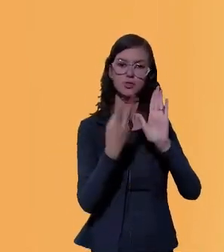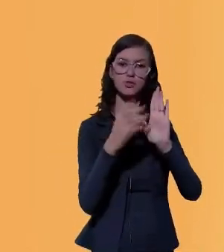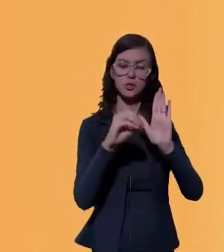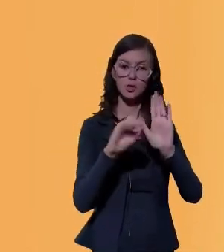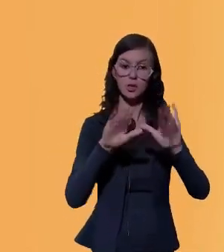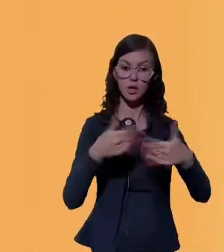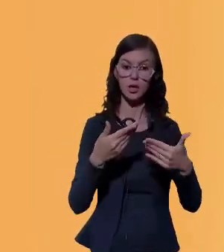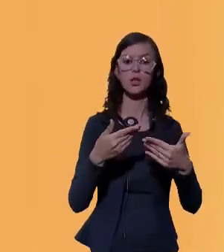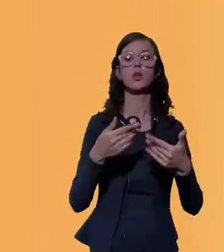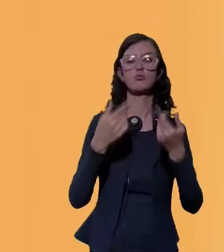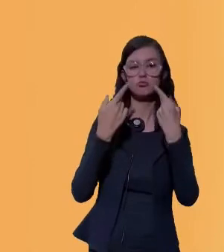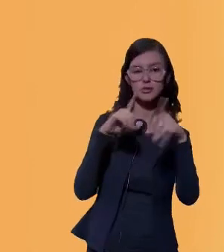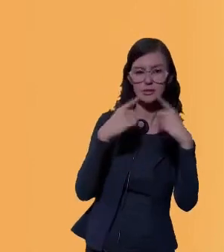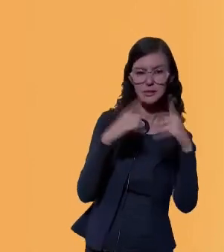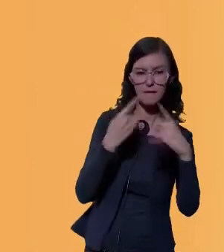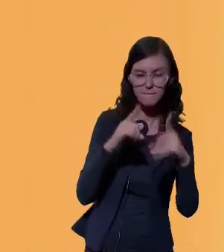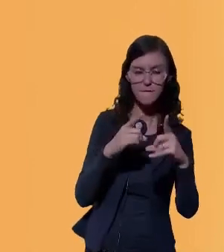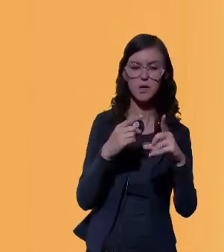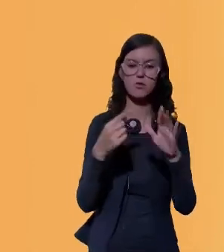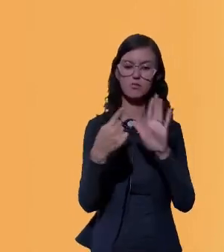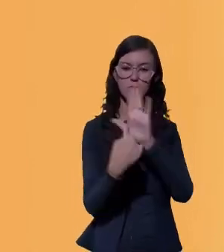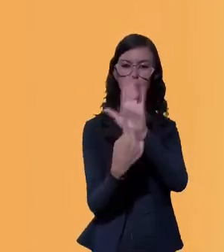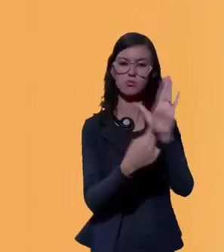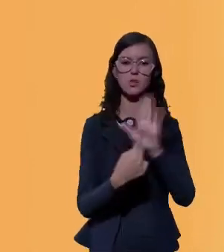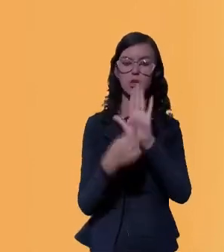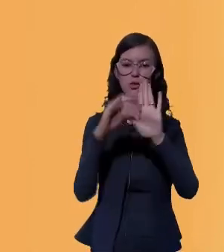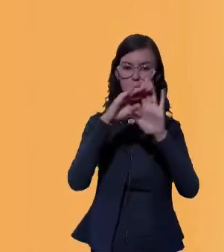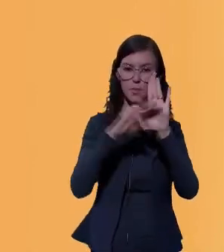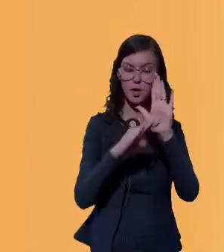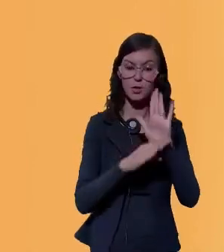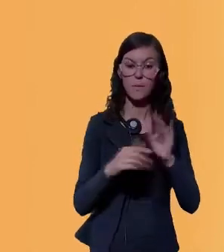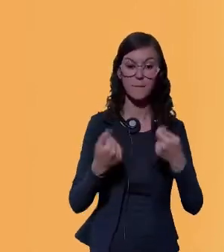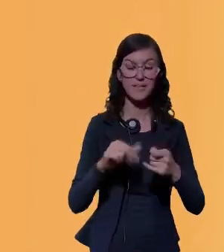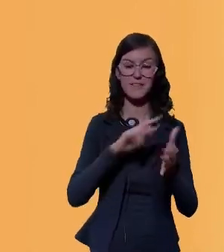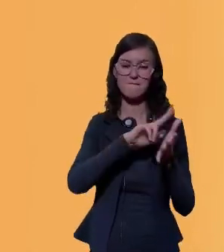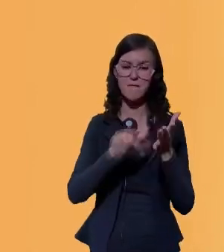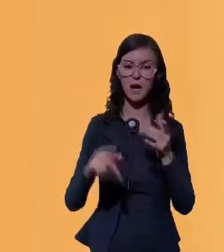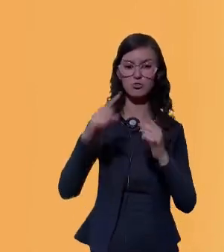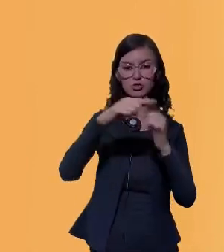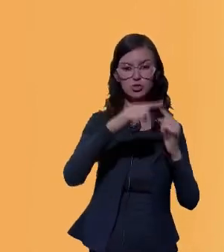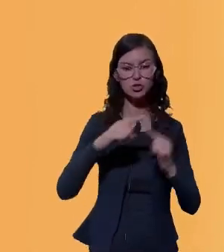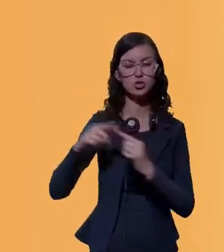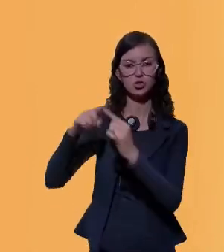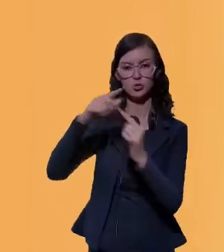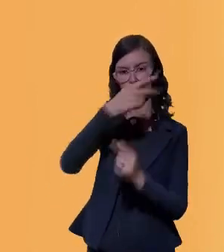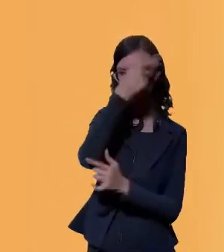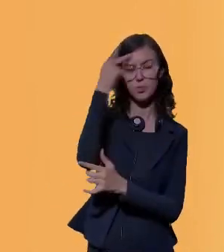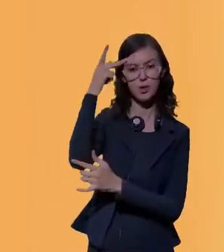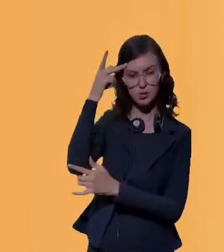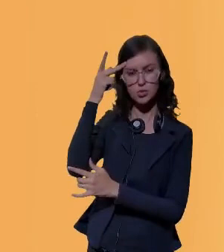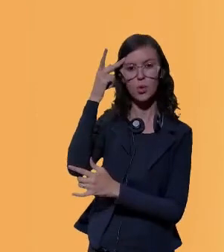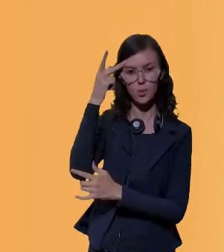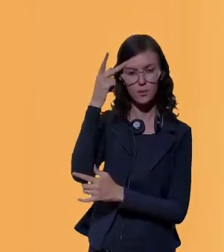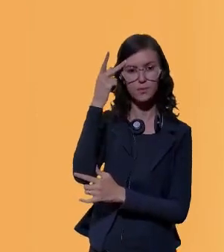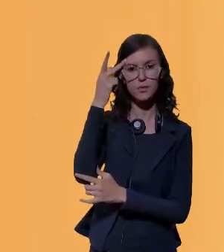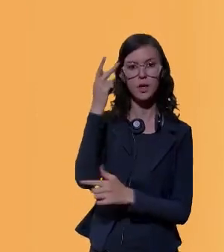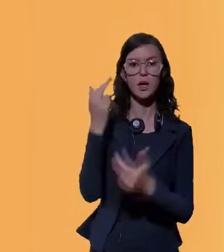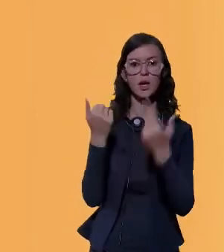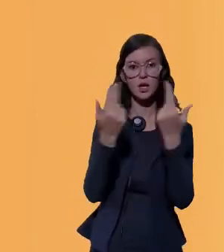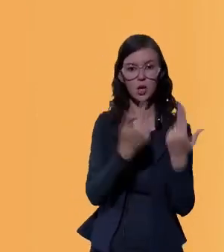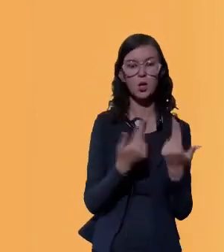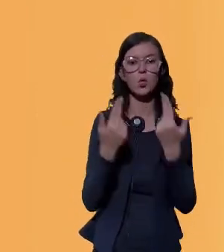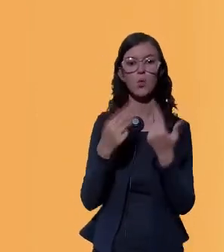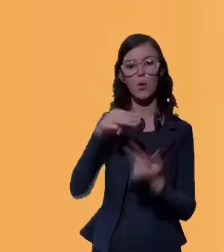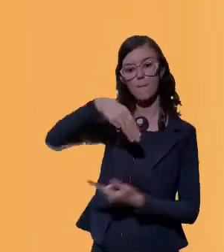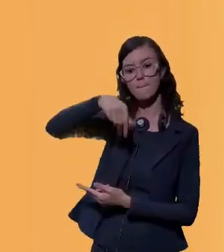apontados no plano deve ser construída pelos mais diferentes atores como preconiza a própria abordagem das missões da